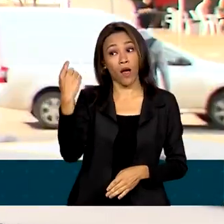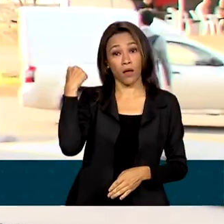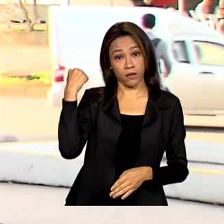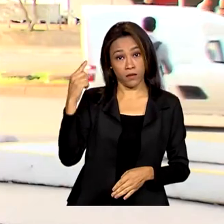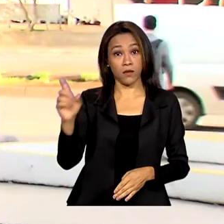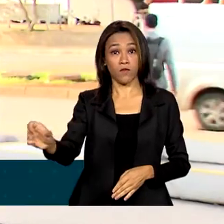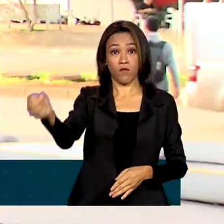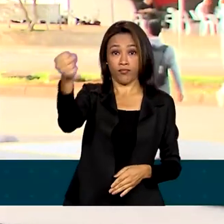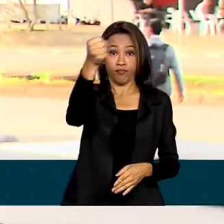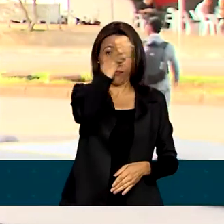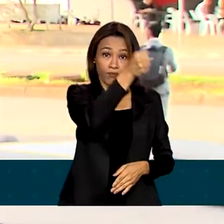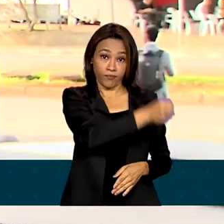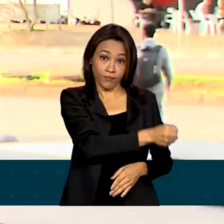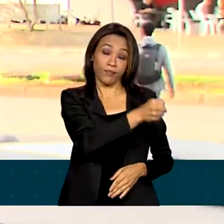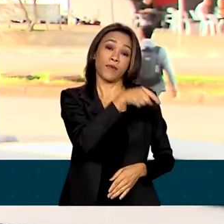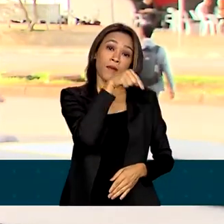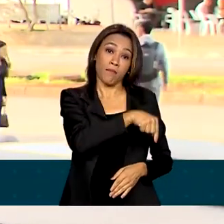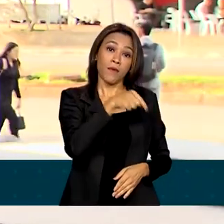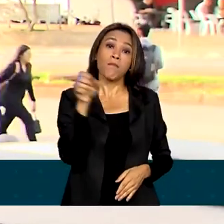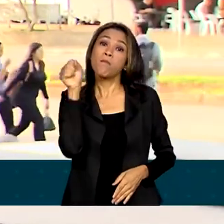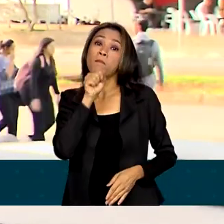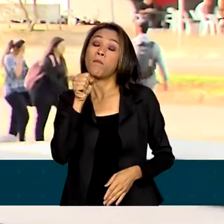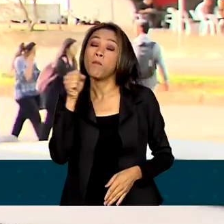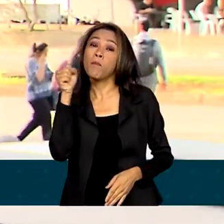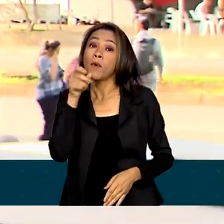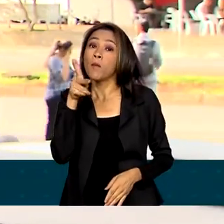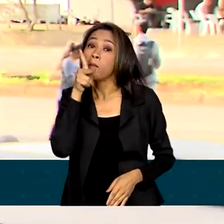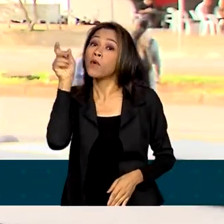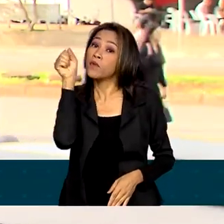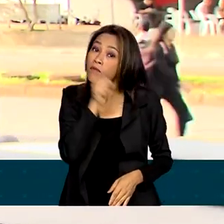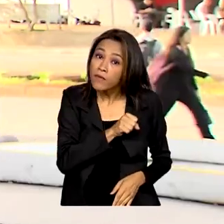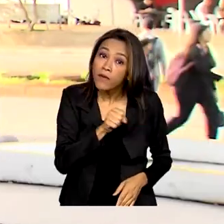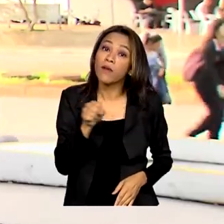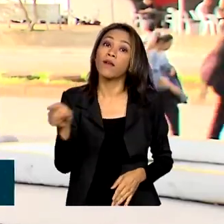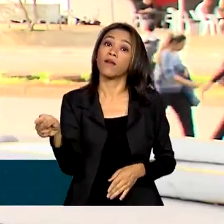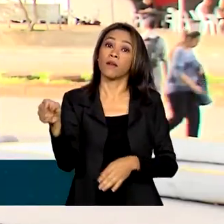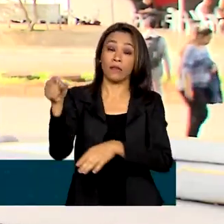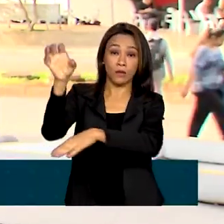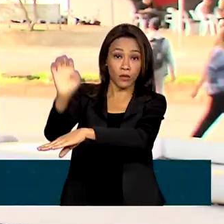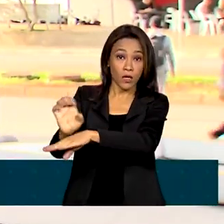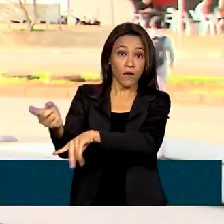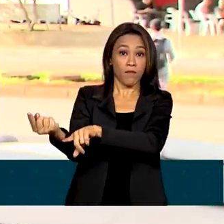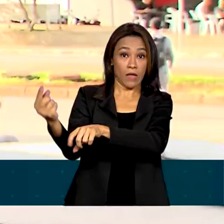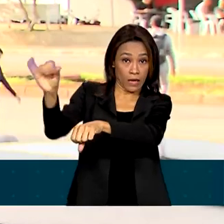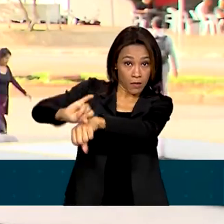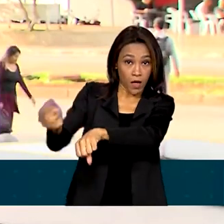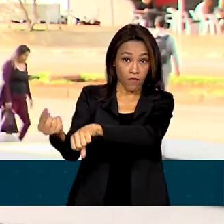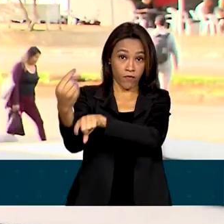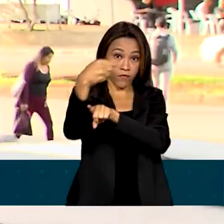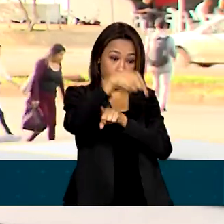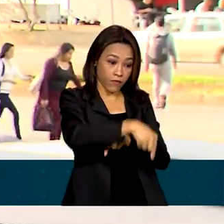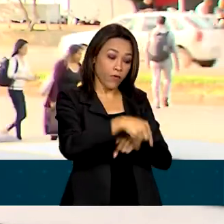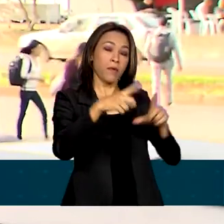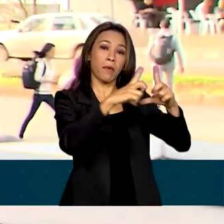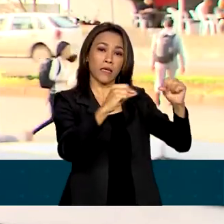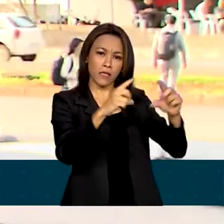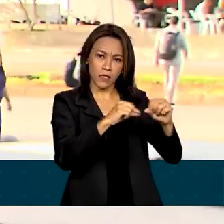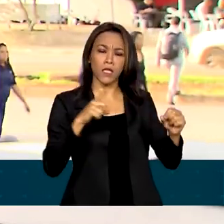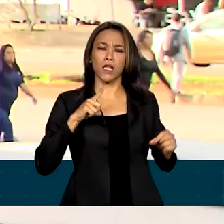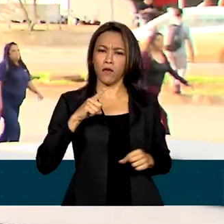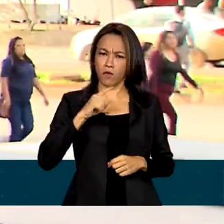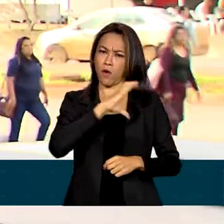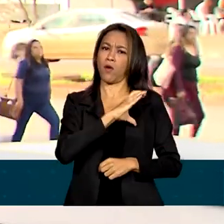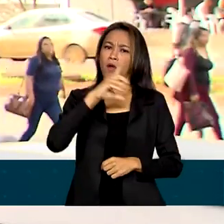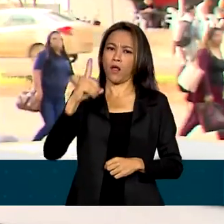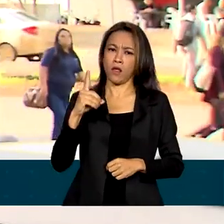Federal de Porto Velho aqui para a Penitenciária Federal de Brasília. A operação foi coordenada pela Secretaria